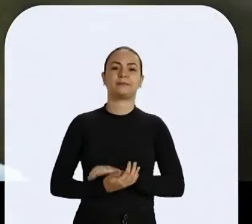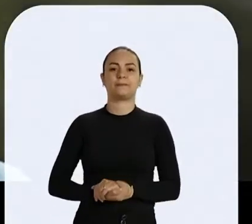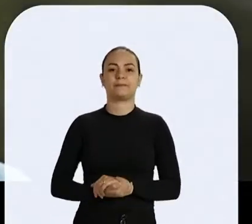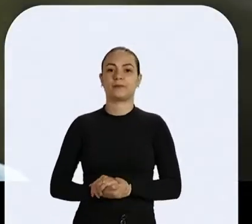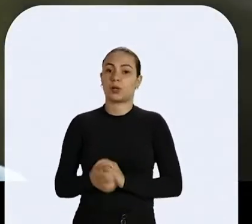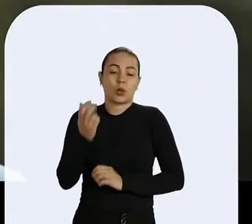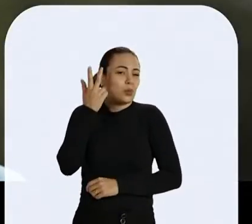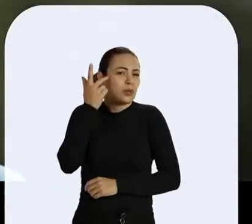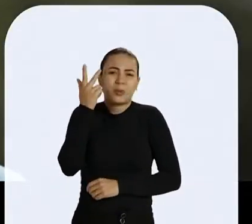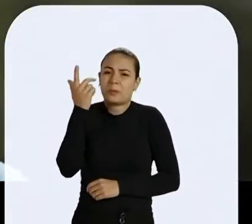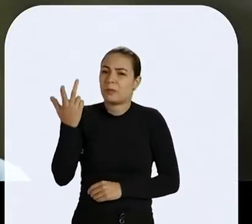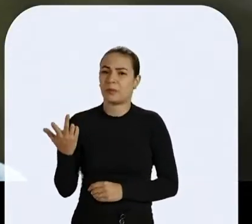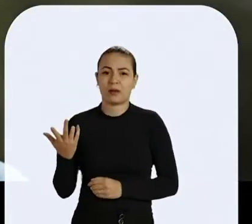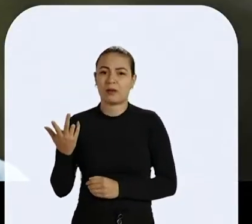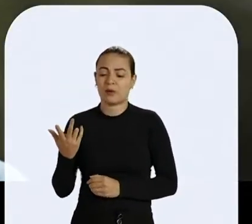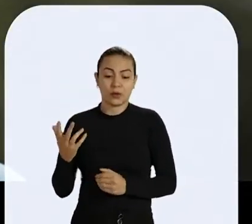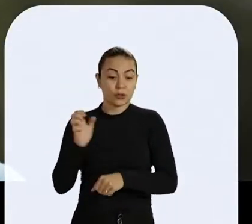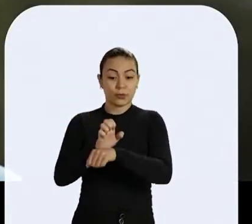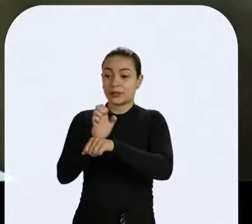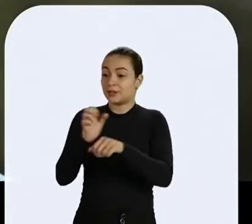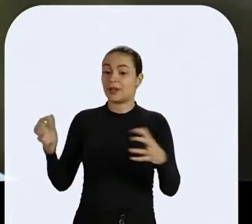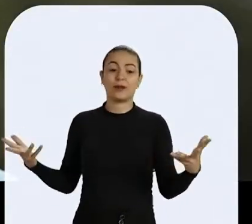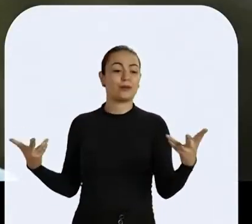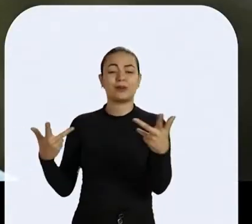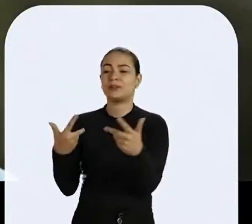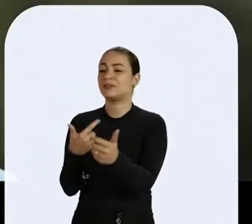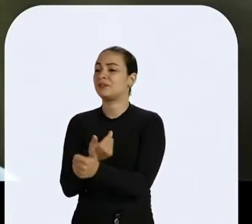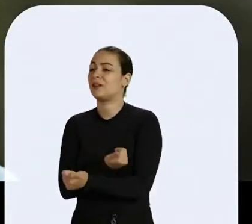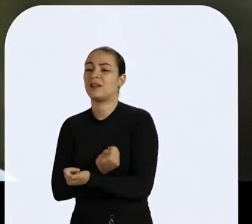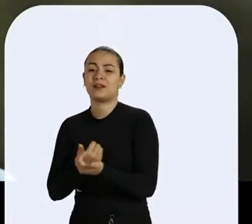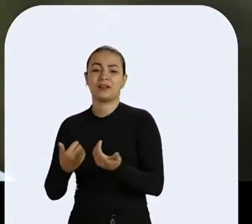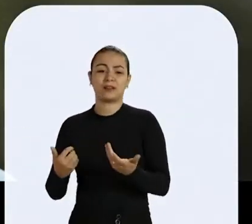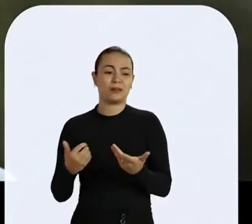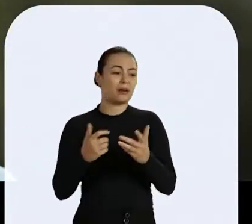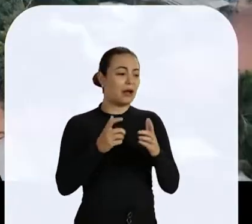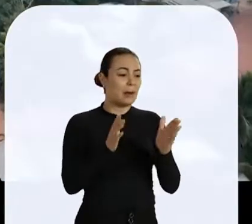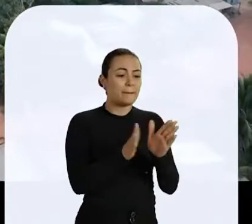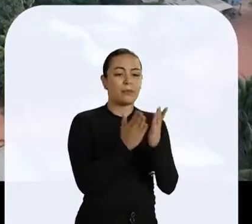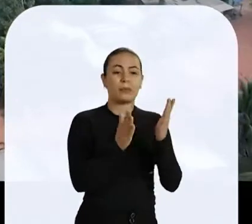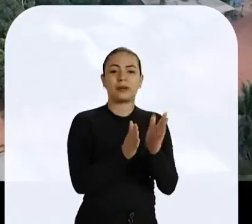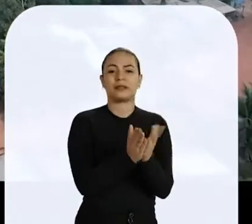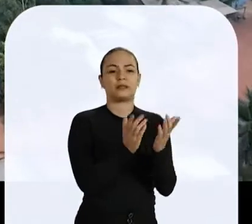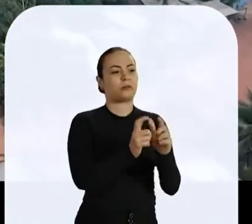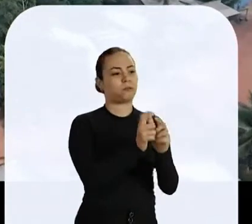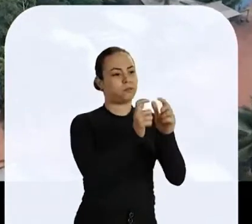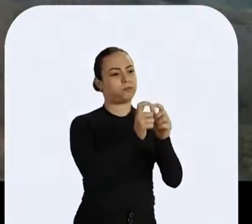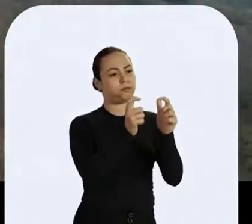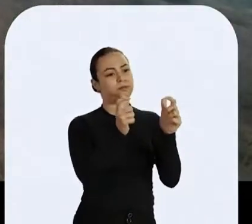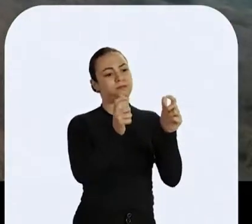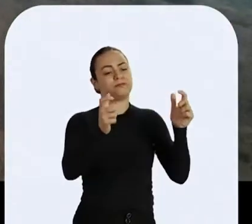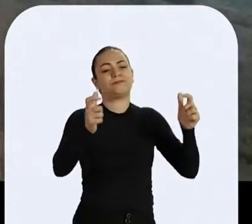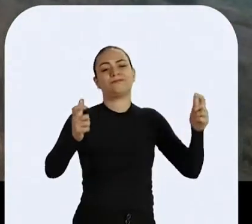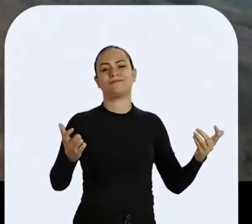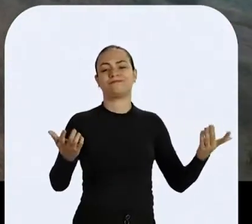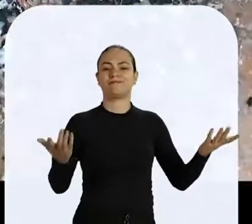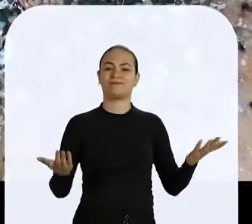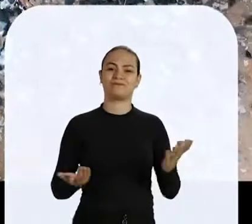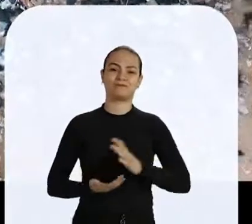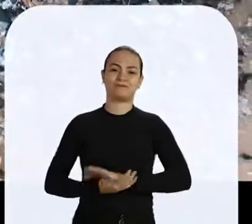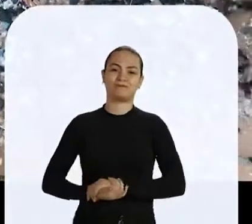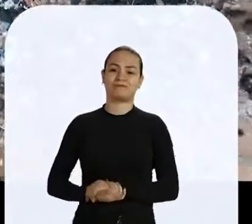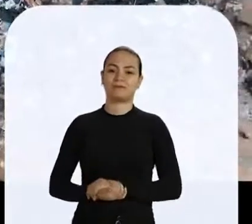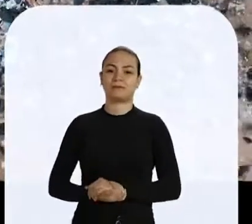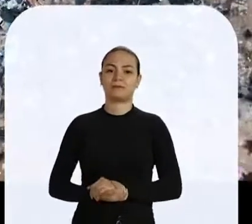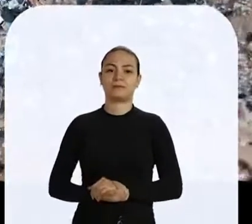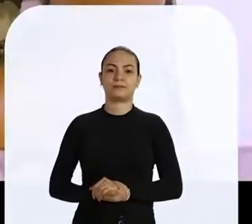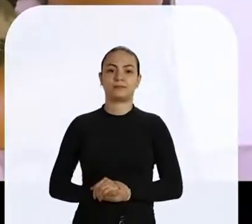Não podemos considerar normal que um estado tão rico como o nosso esteja vendo a cada dia mais e mais